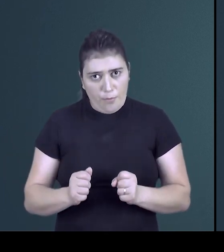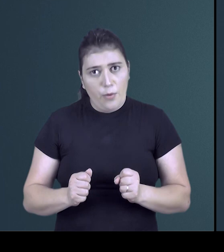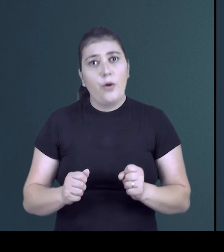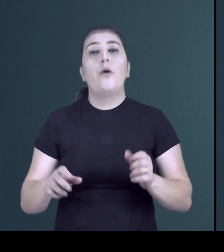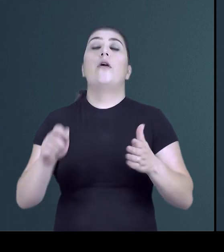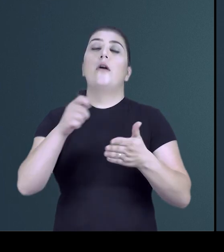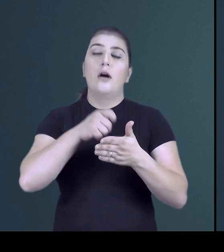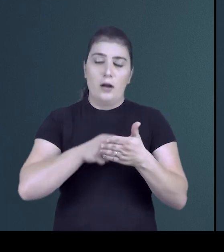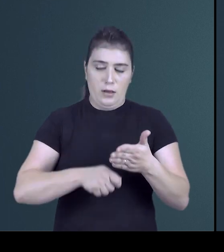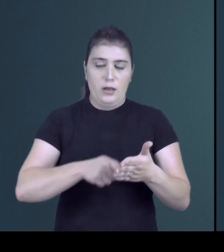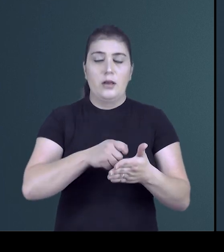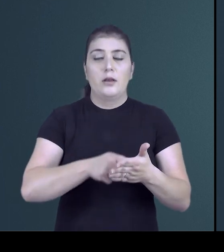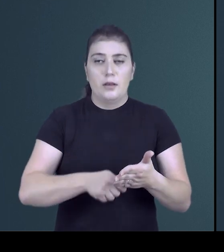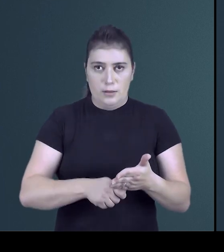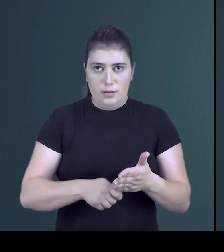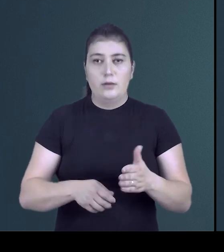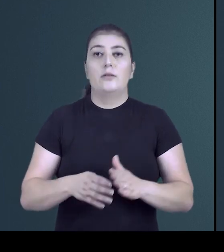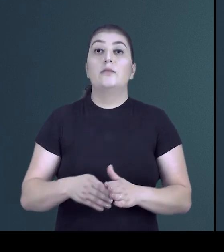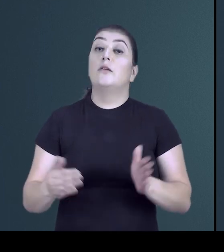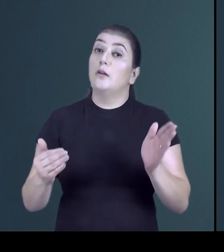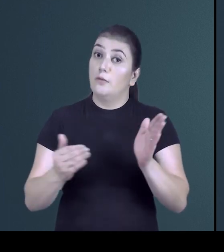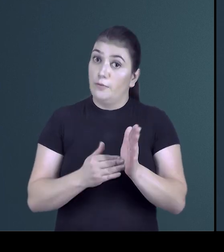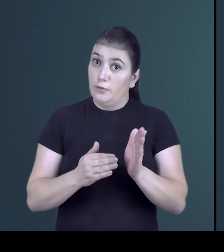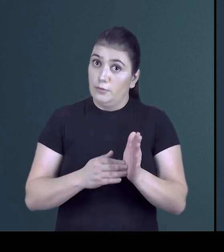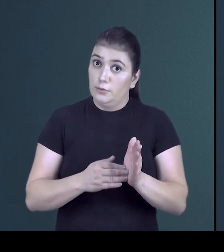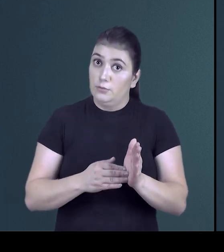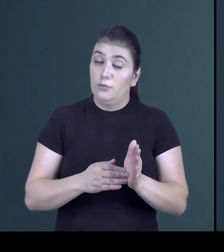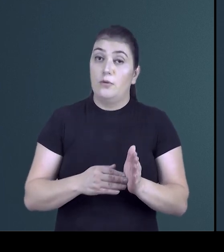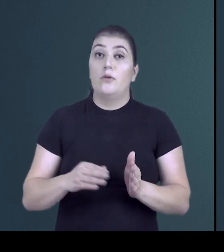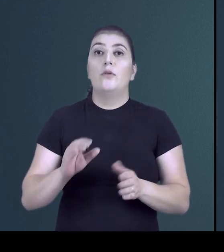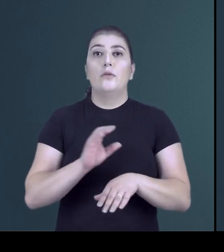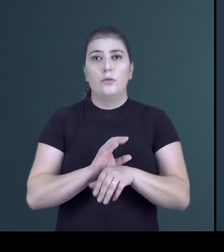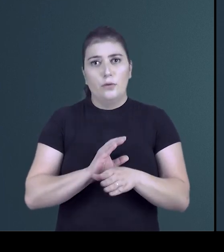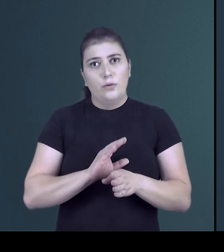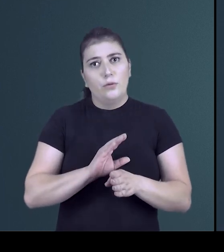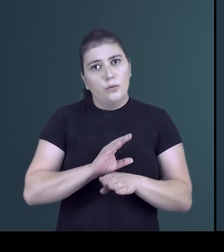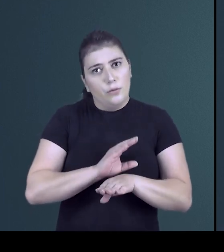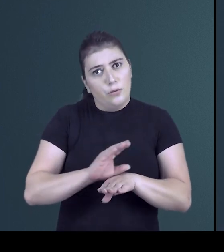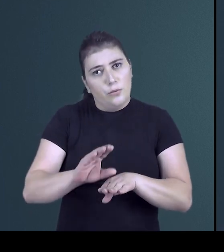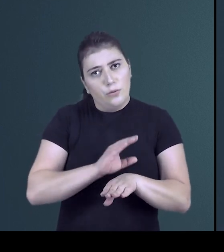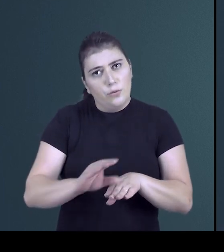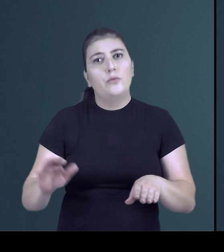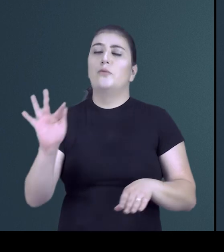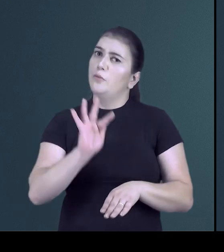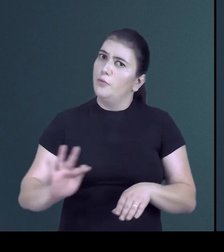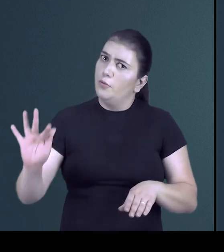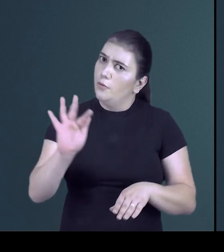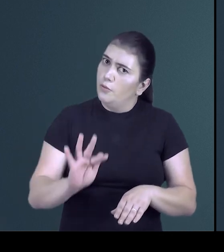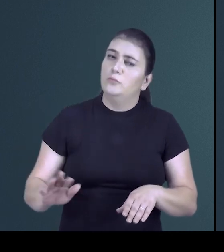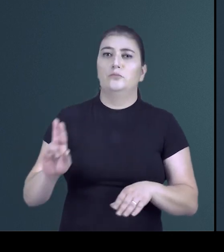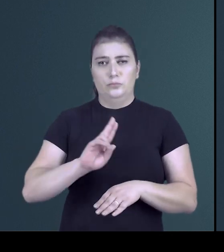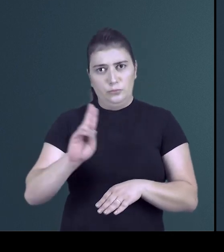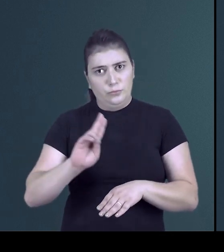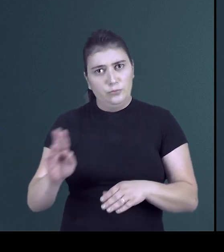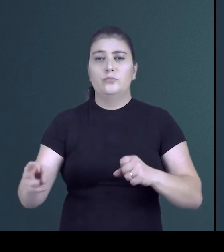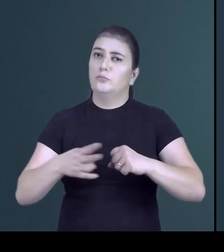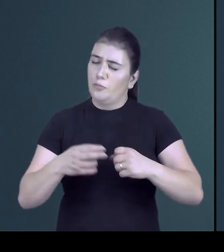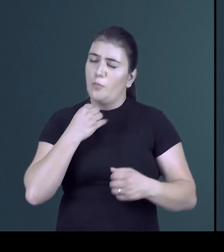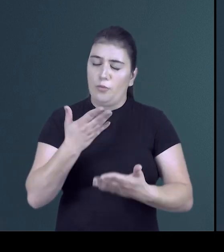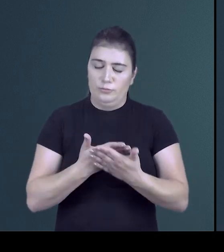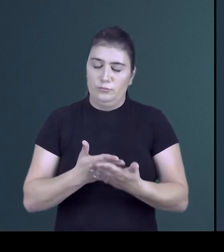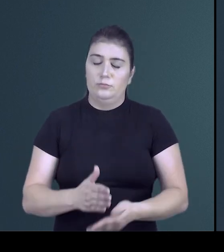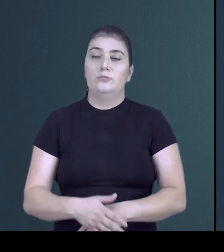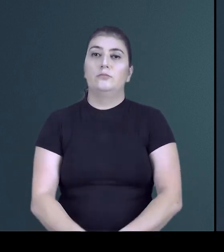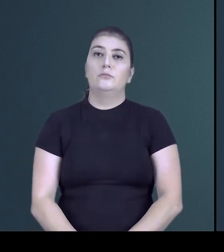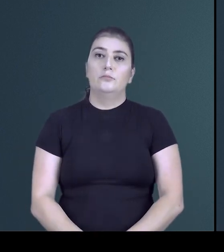no processo de escrita, no final do curso ou durante a graduação, dentro dos elementos de regência verbal e nominal.